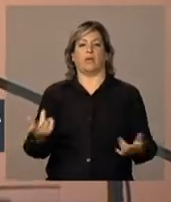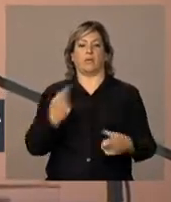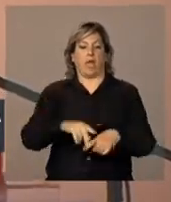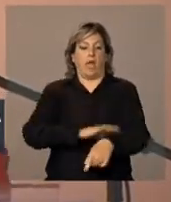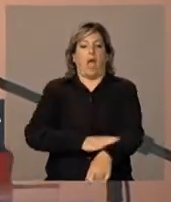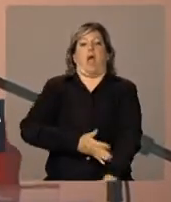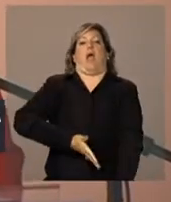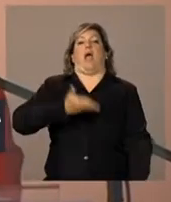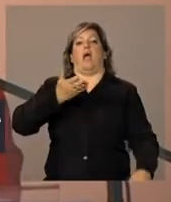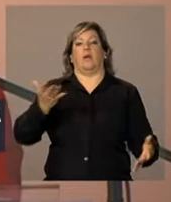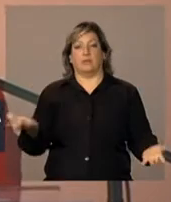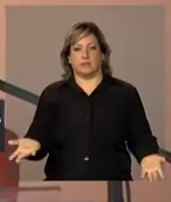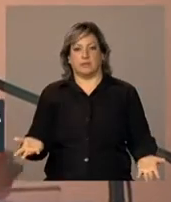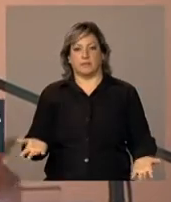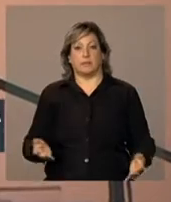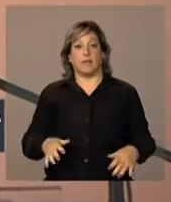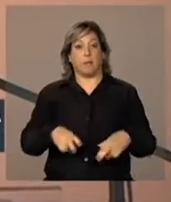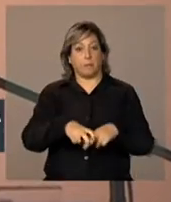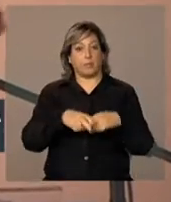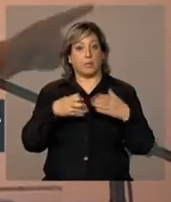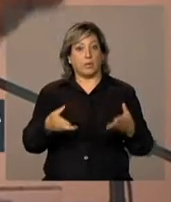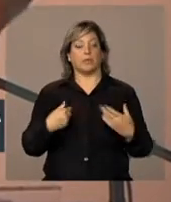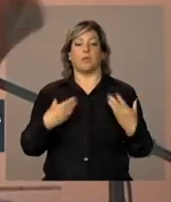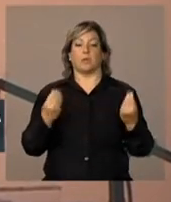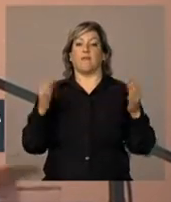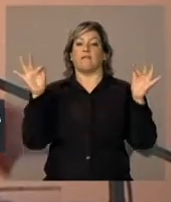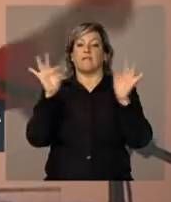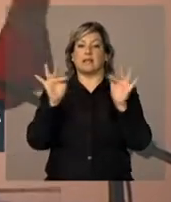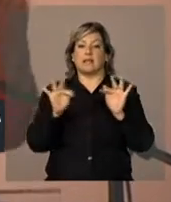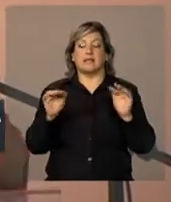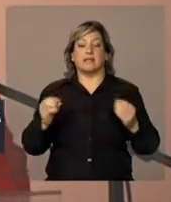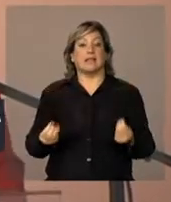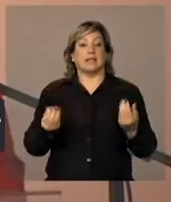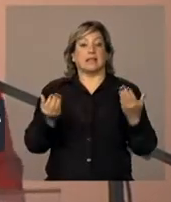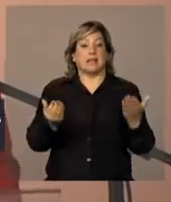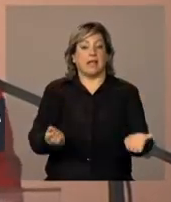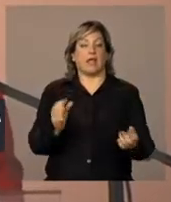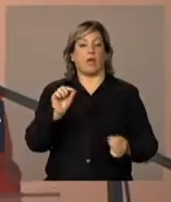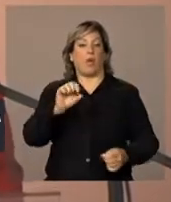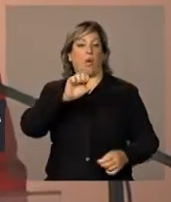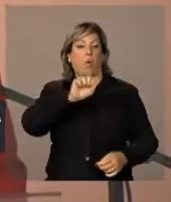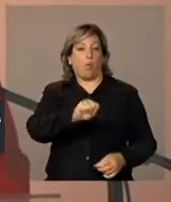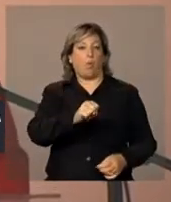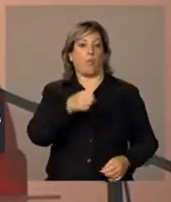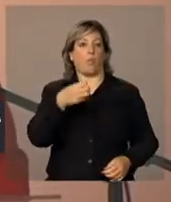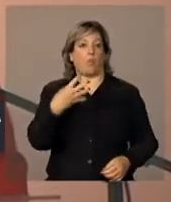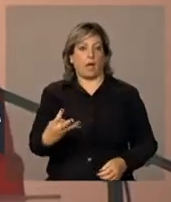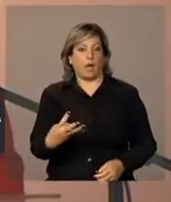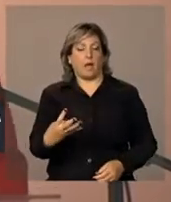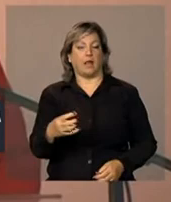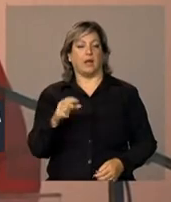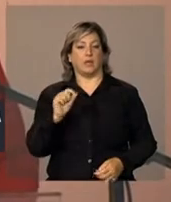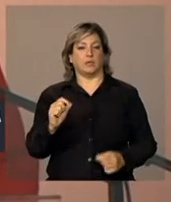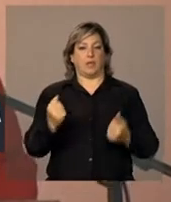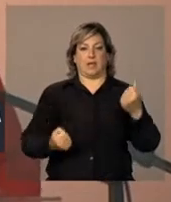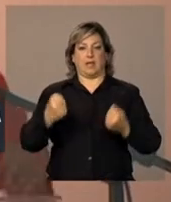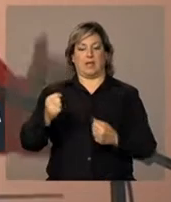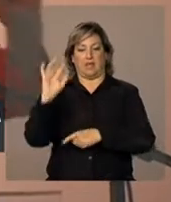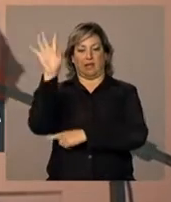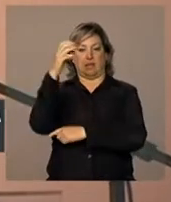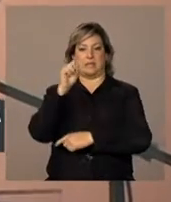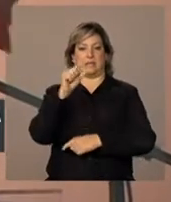de pressão alta. Por isso, eu estou aqui muito feliz de entregar as 84 unidades do SAMU.